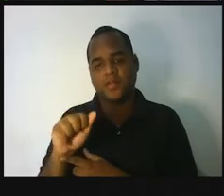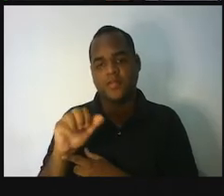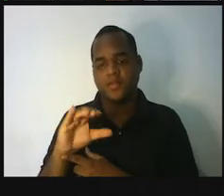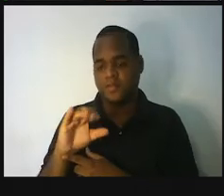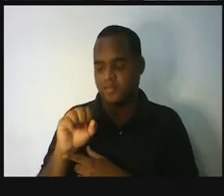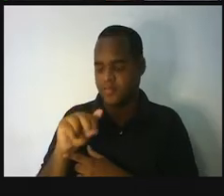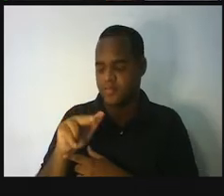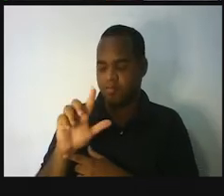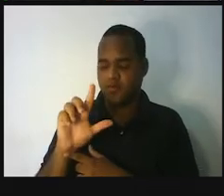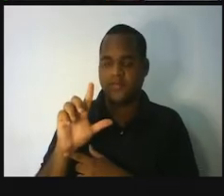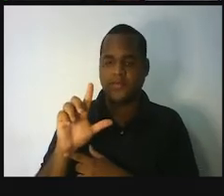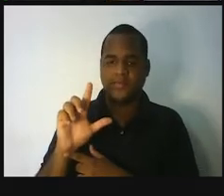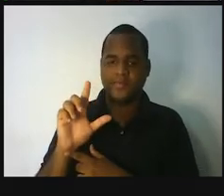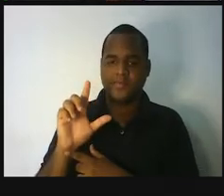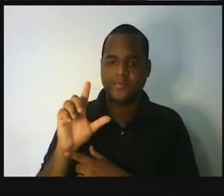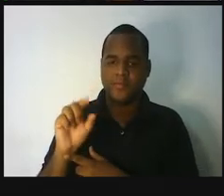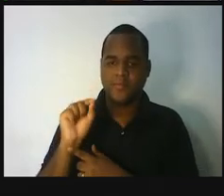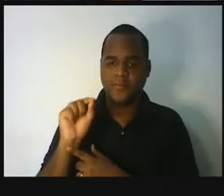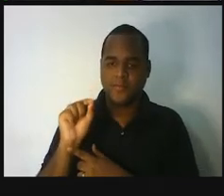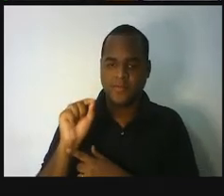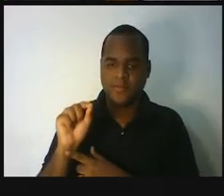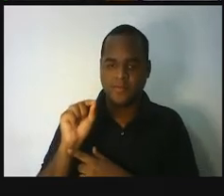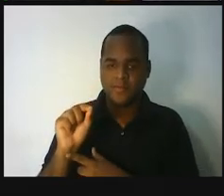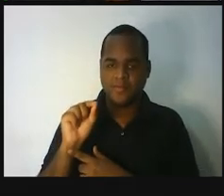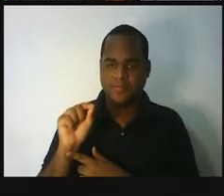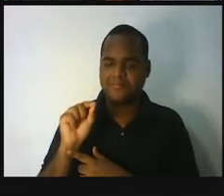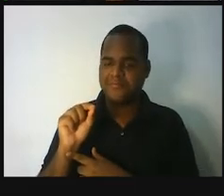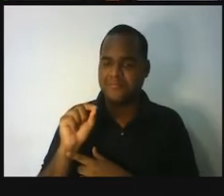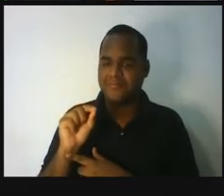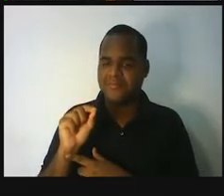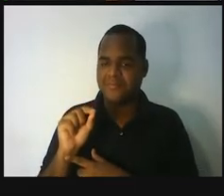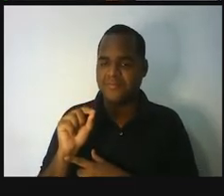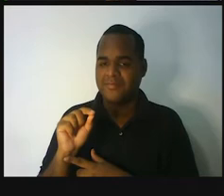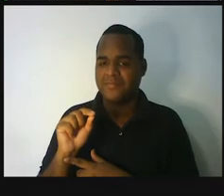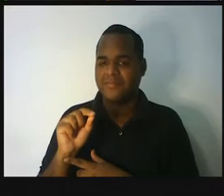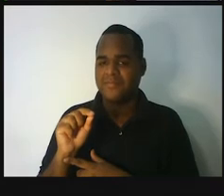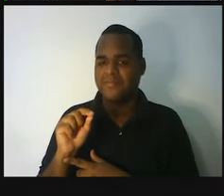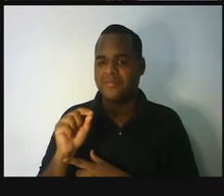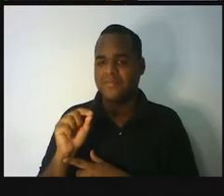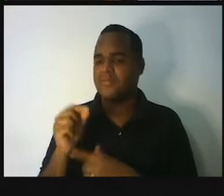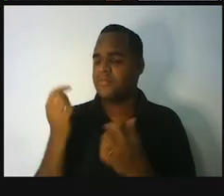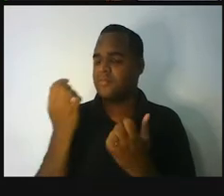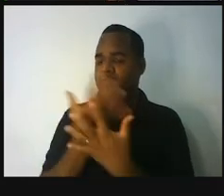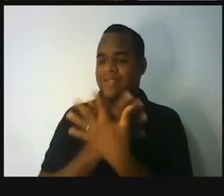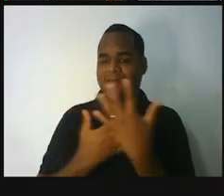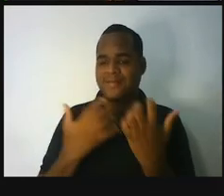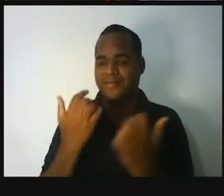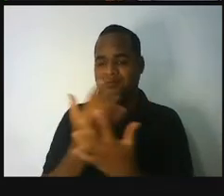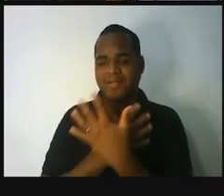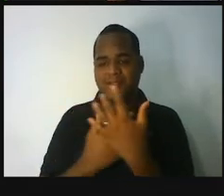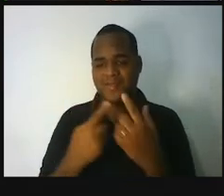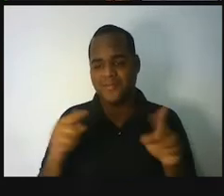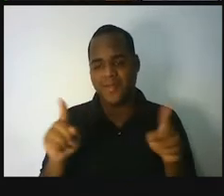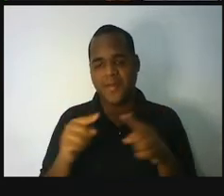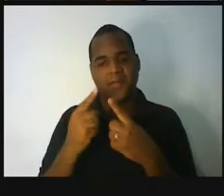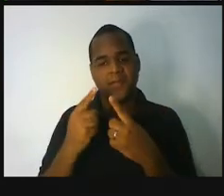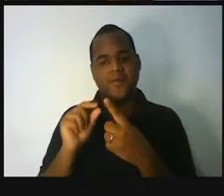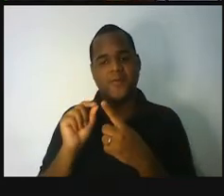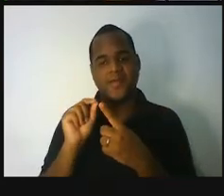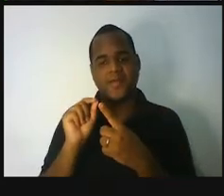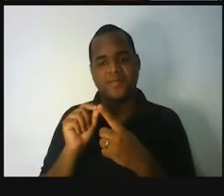Internacional, lembra o quê? Mais uma pergunta. Música internacional. Onde é que música internacional?